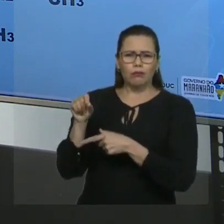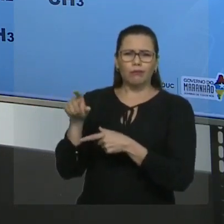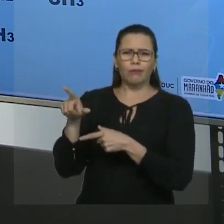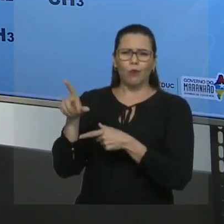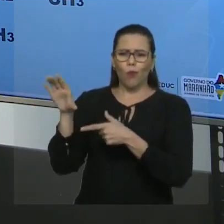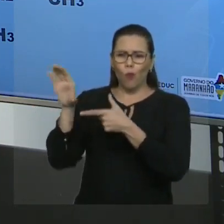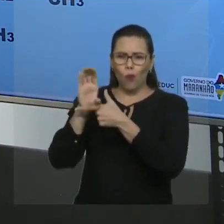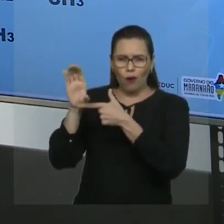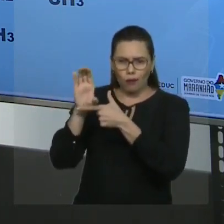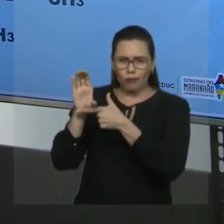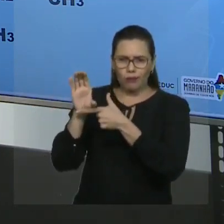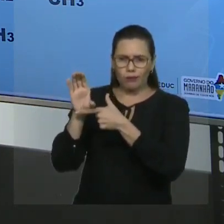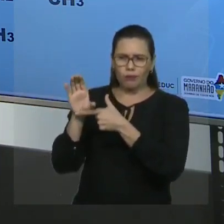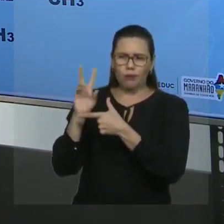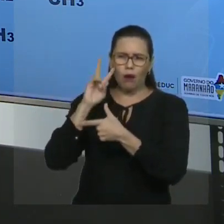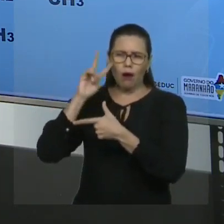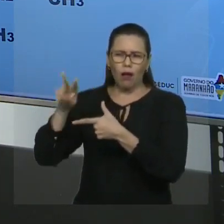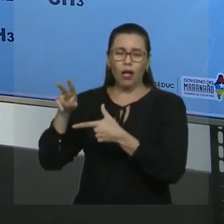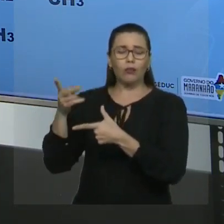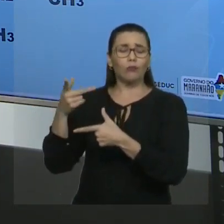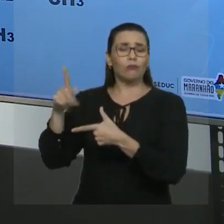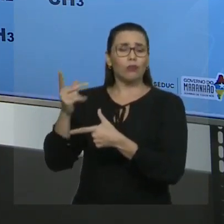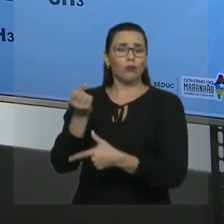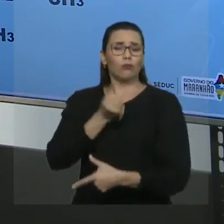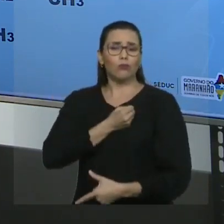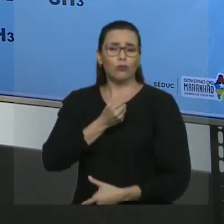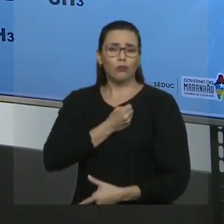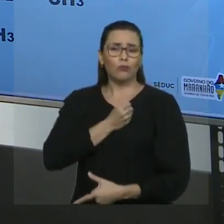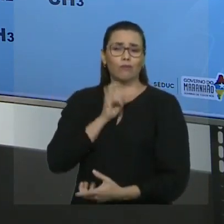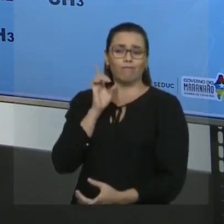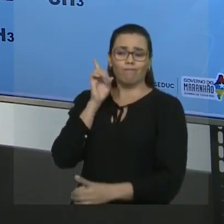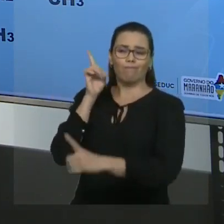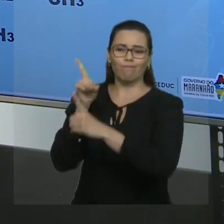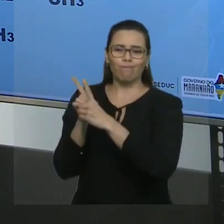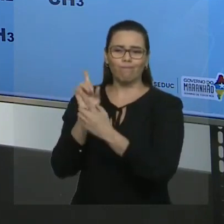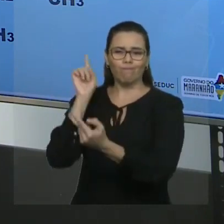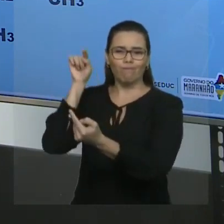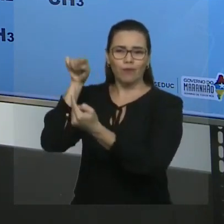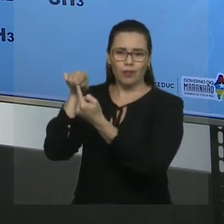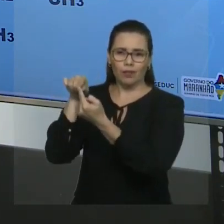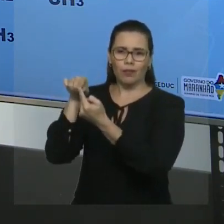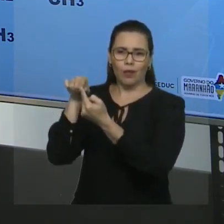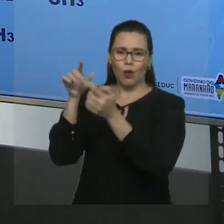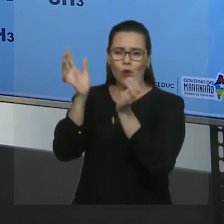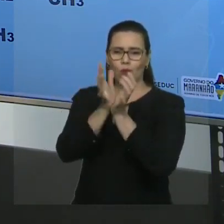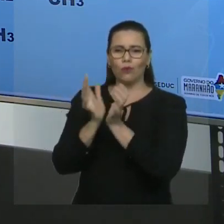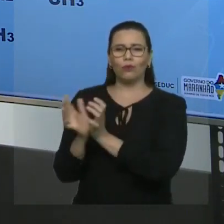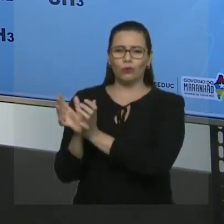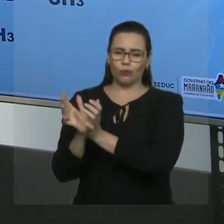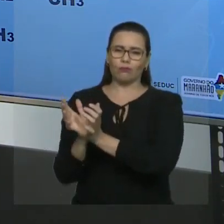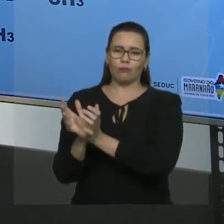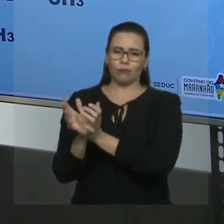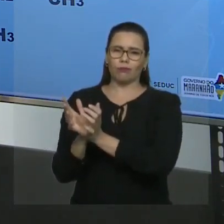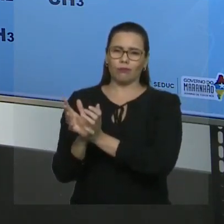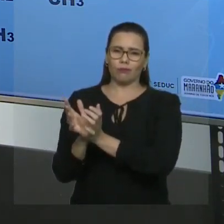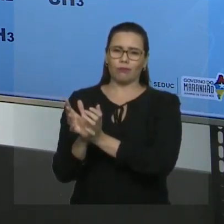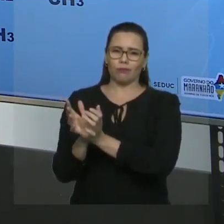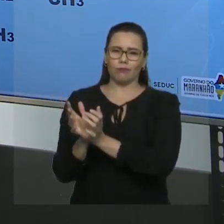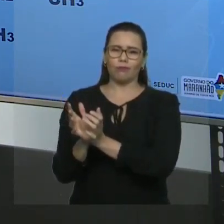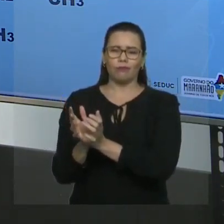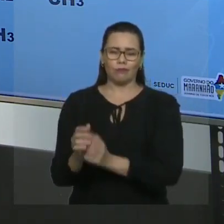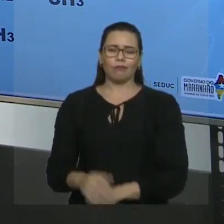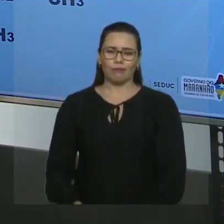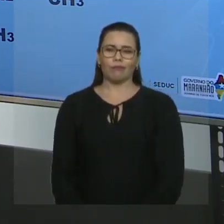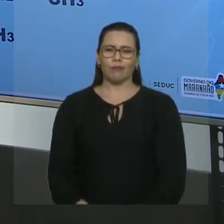principal? Porque na hora que eu numero a cadeia principal, eu vou localizar nela os grupos orgânicos substituintes. Então, vamos recapitular?